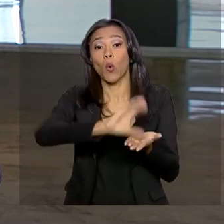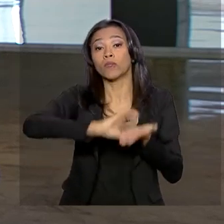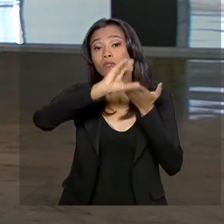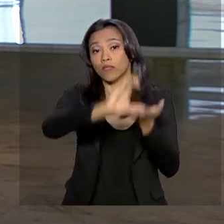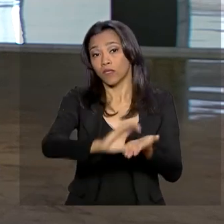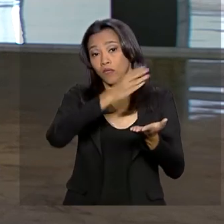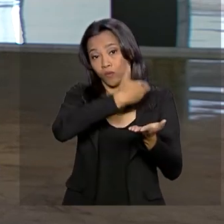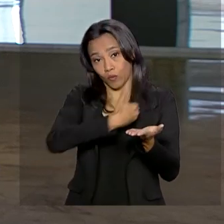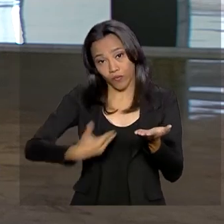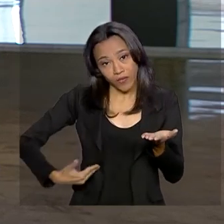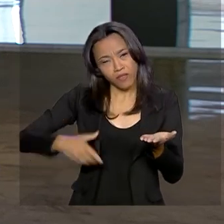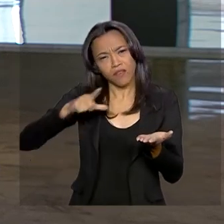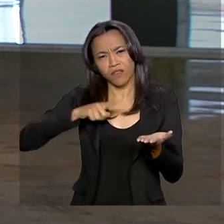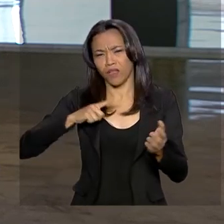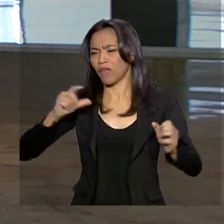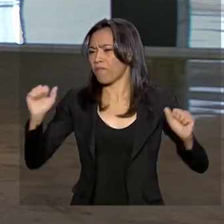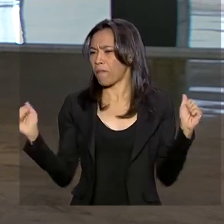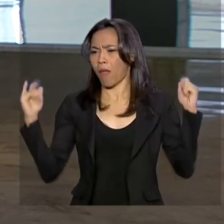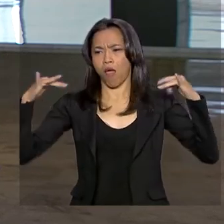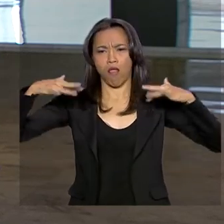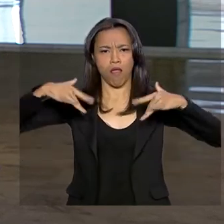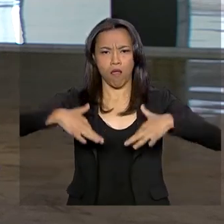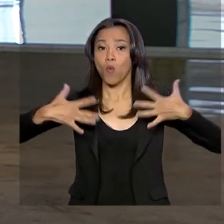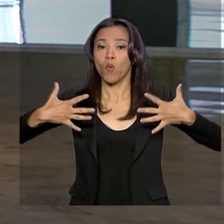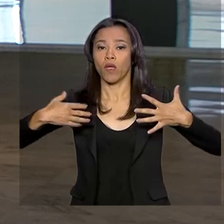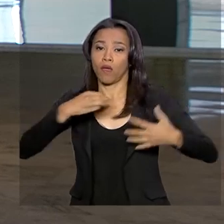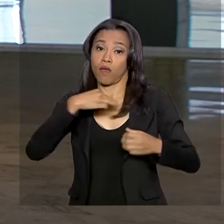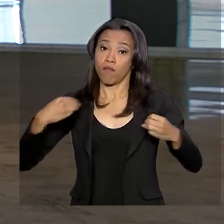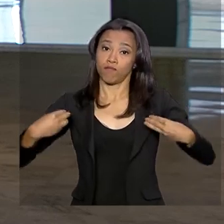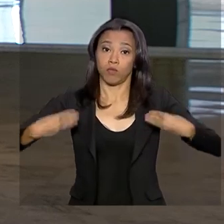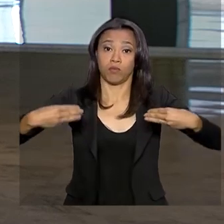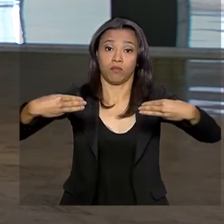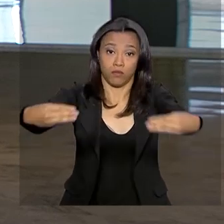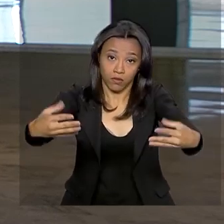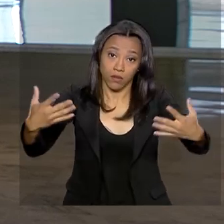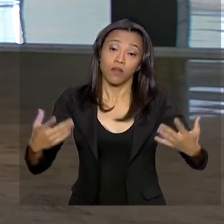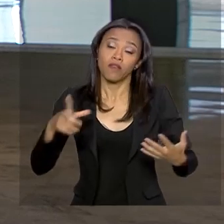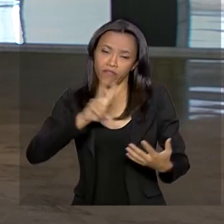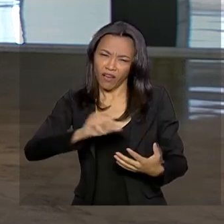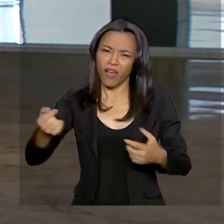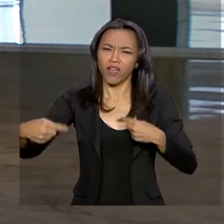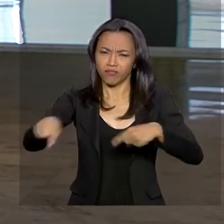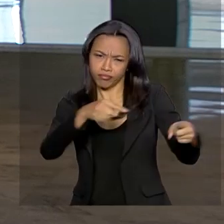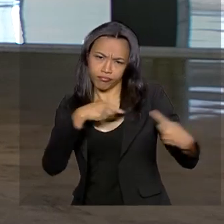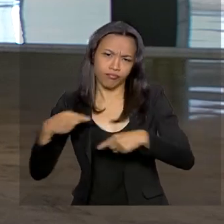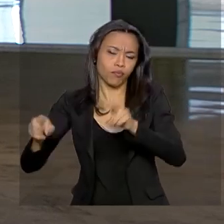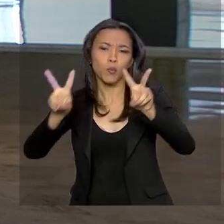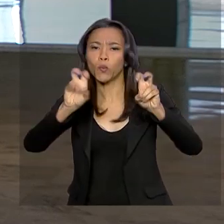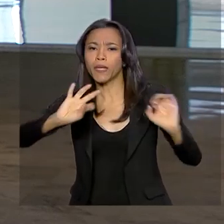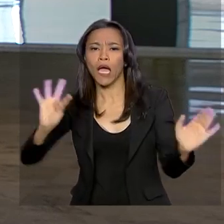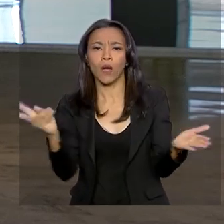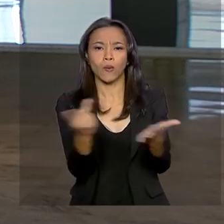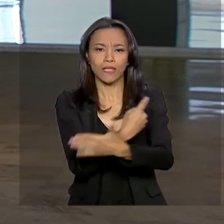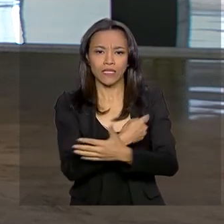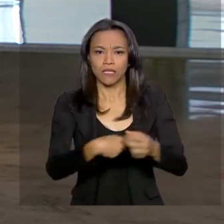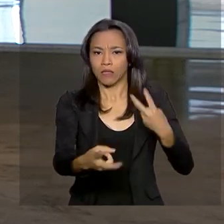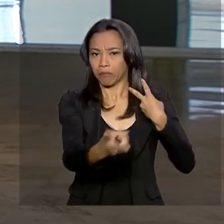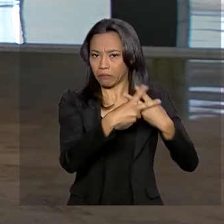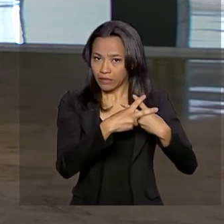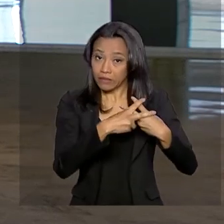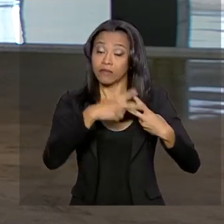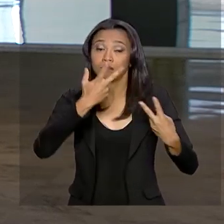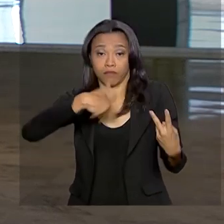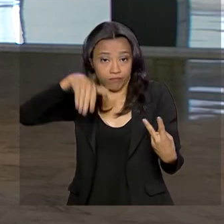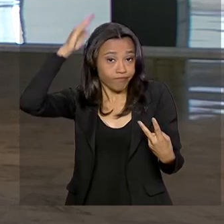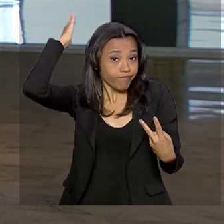todos os ministros. E nessa reunião deve ser discutida a questão da rebelião em Altamira do Pará, ocorrida ontem. Outro